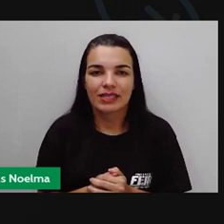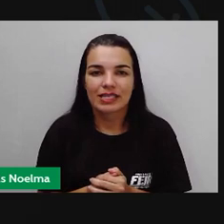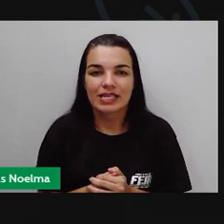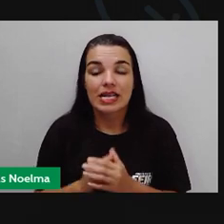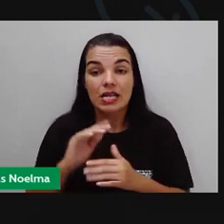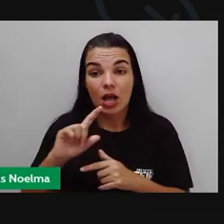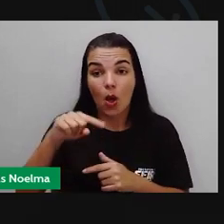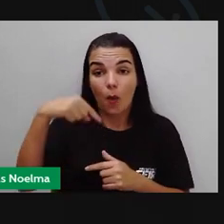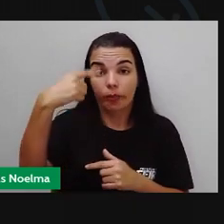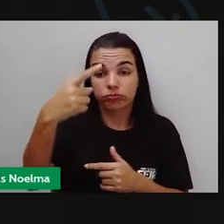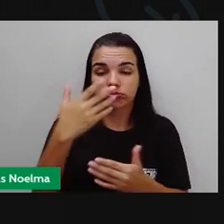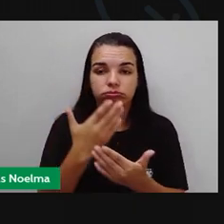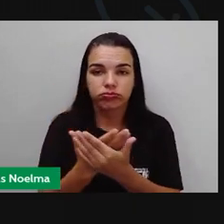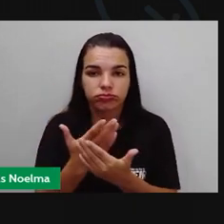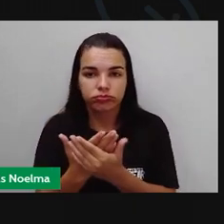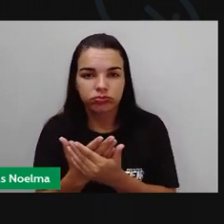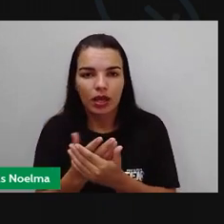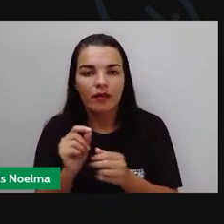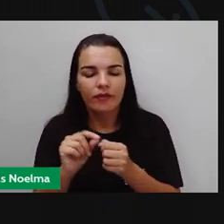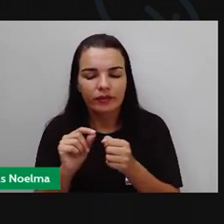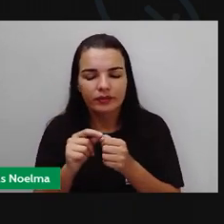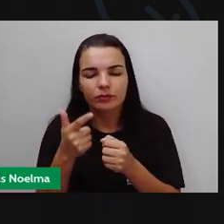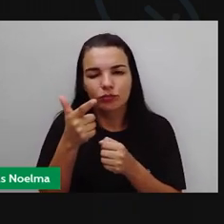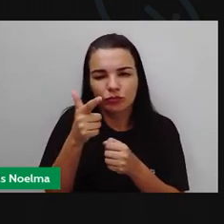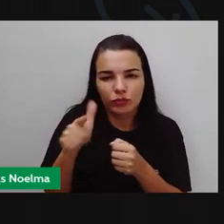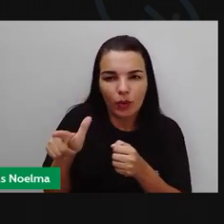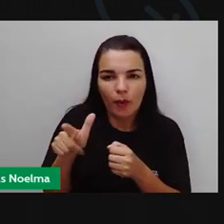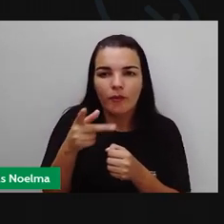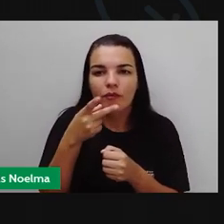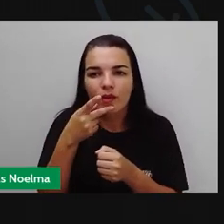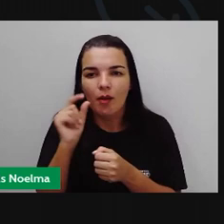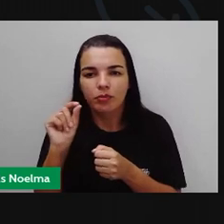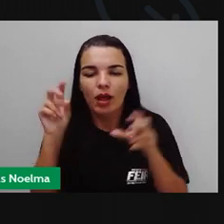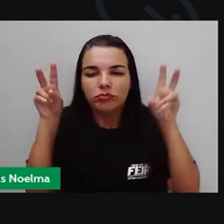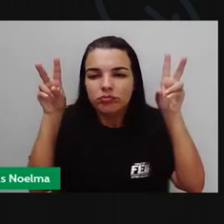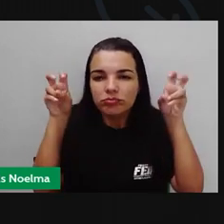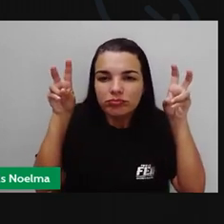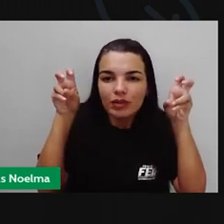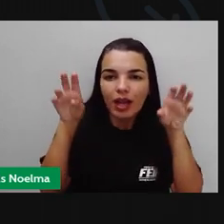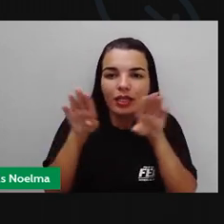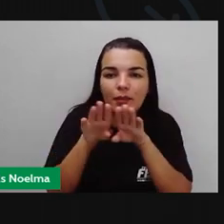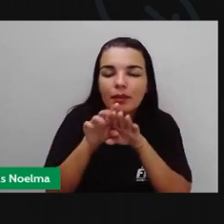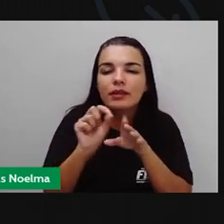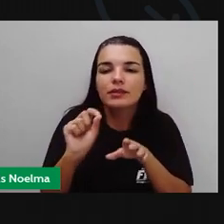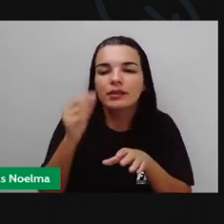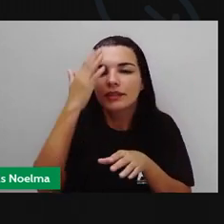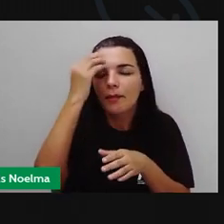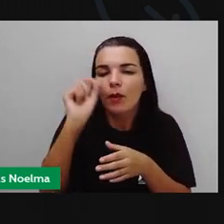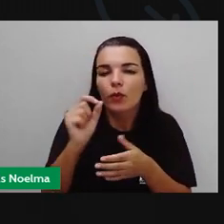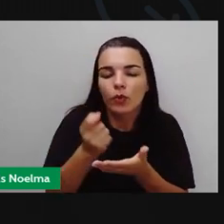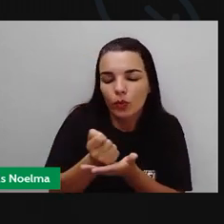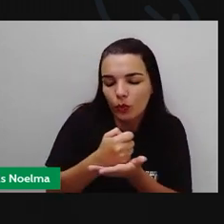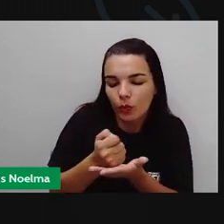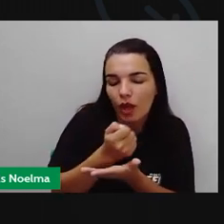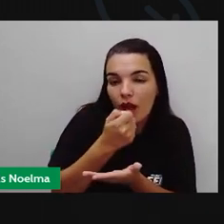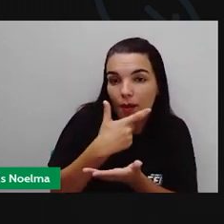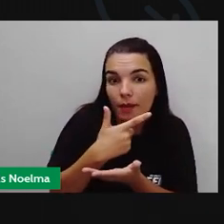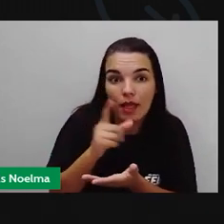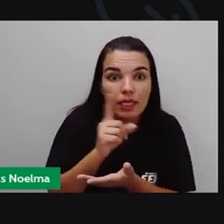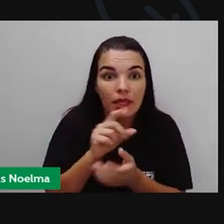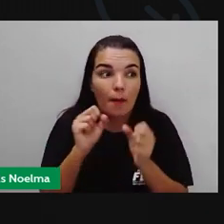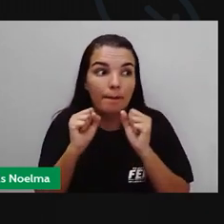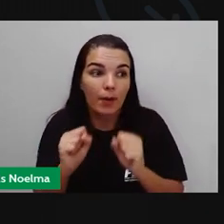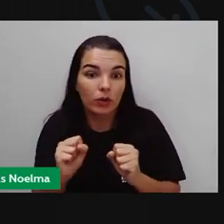Na próxima aula, nós iremos reforçar um pouquinho mais, nós iremos falar também sobre a questão dos antibióticos, o uso de antibióticos não deve acontecer